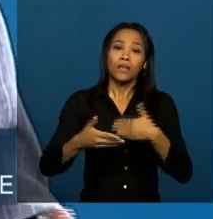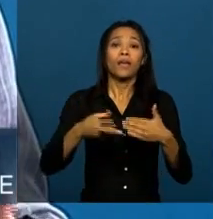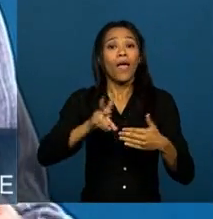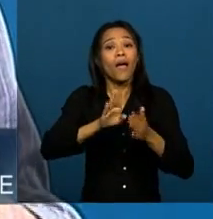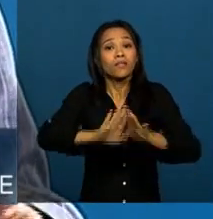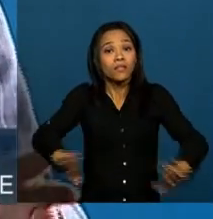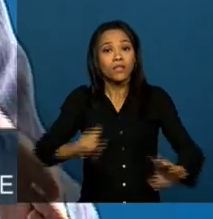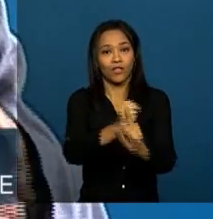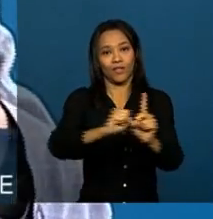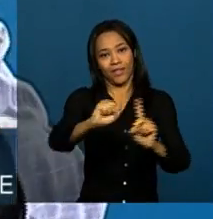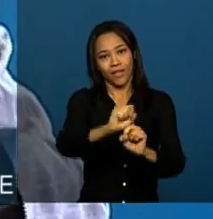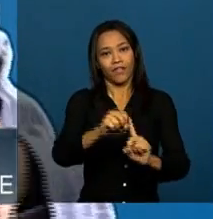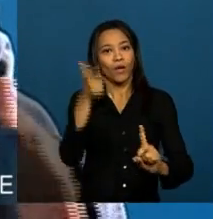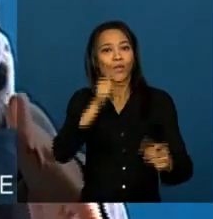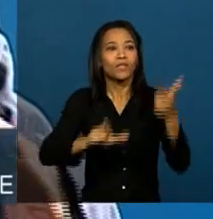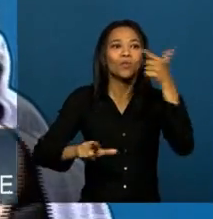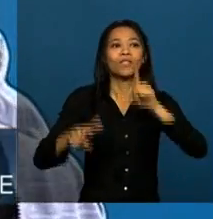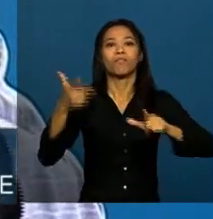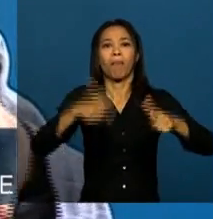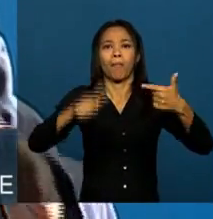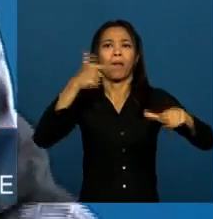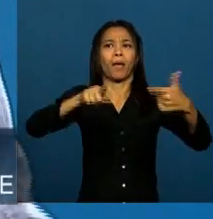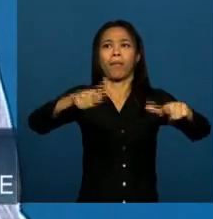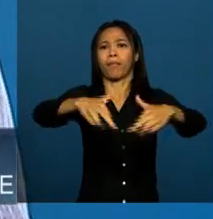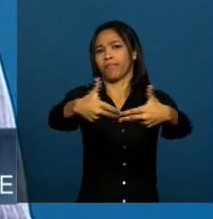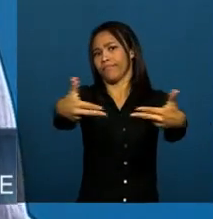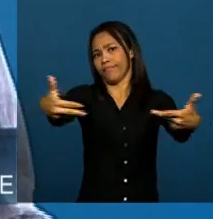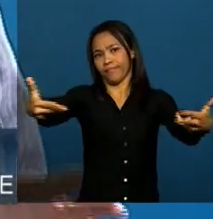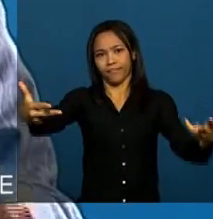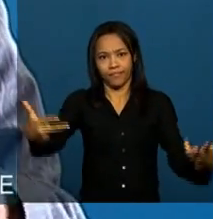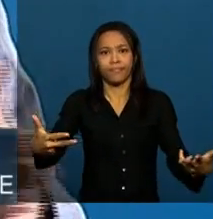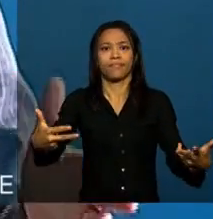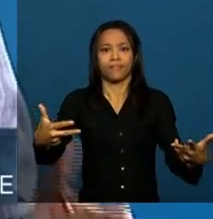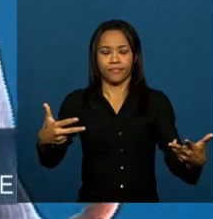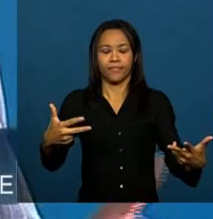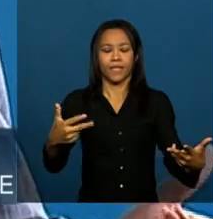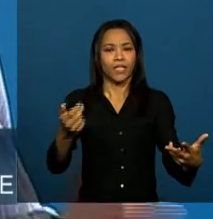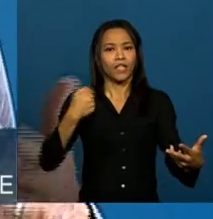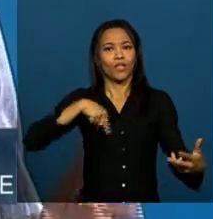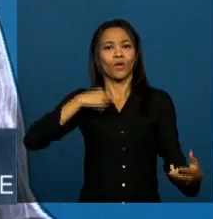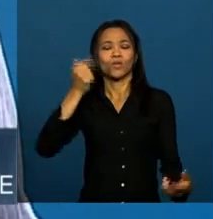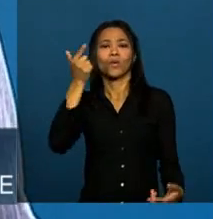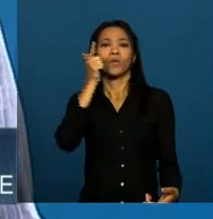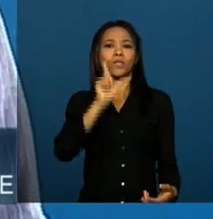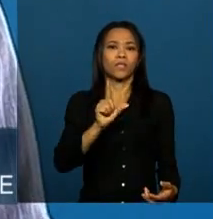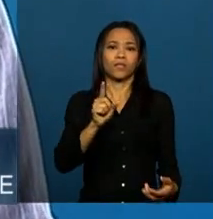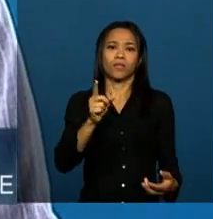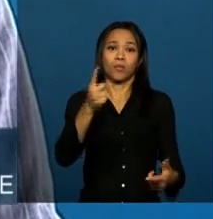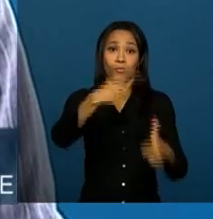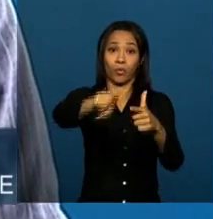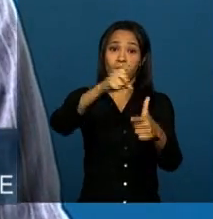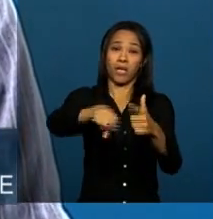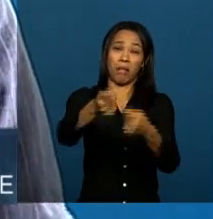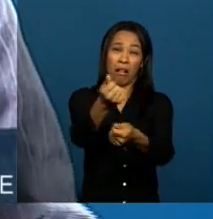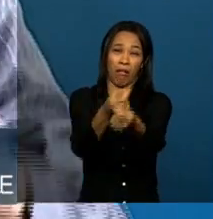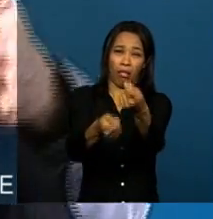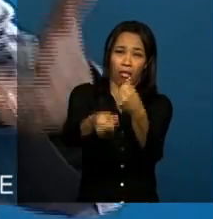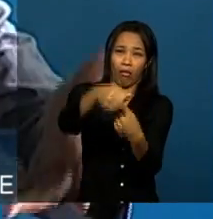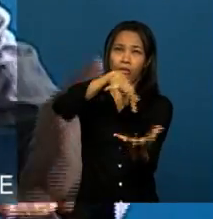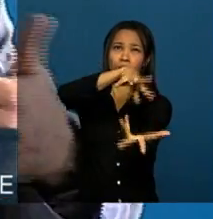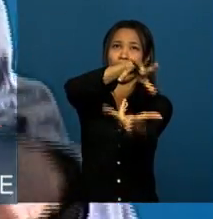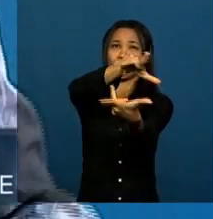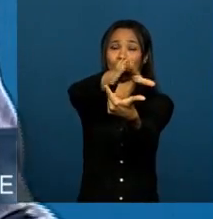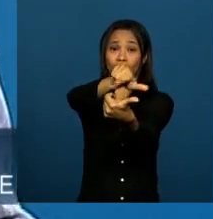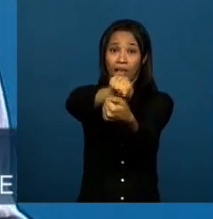avançando e se temos um tema imediato de enfrentar as condições criadas pela crise econômica internacional